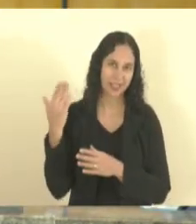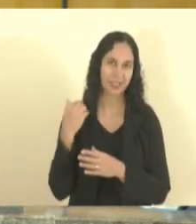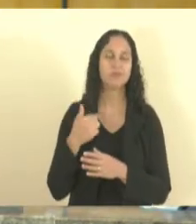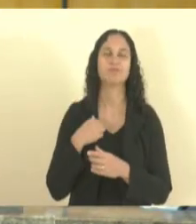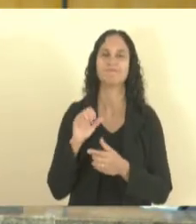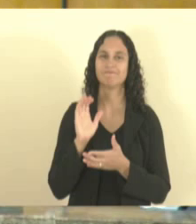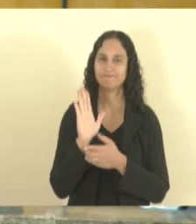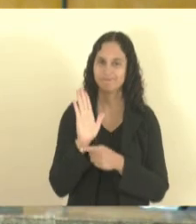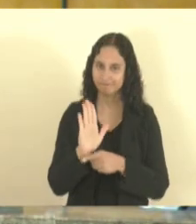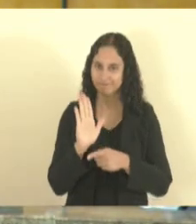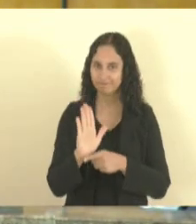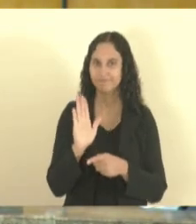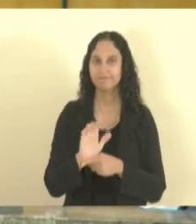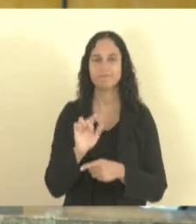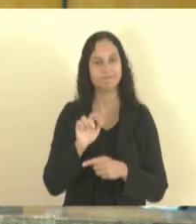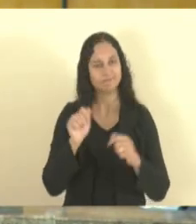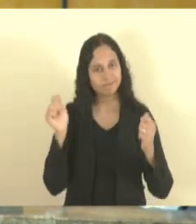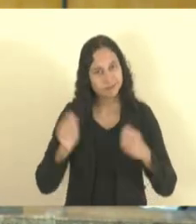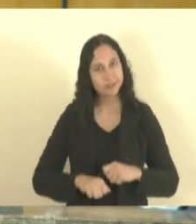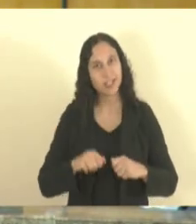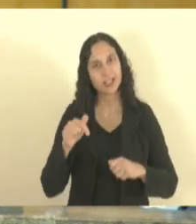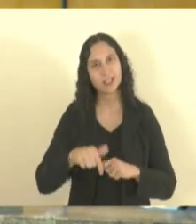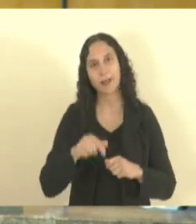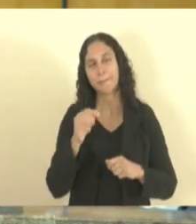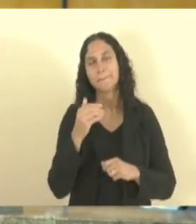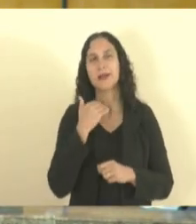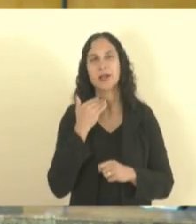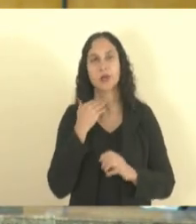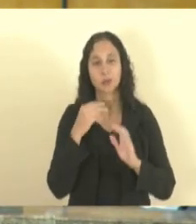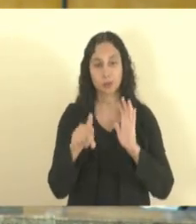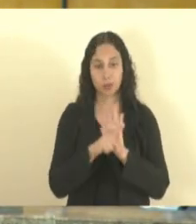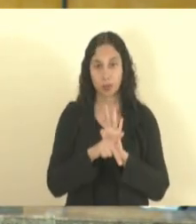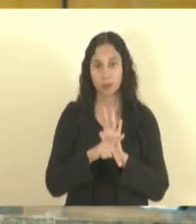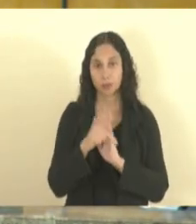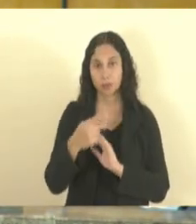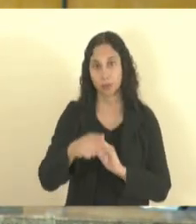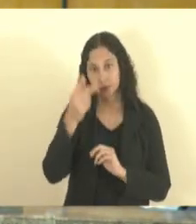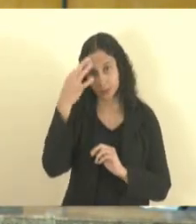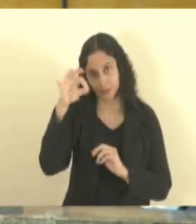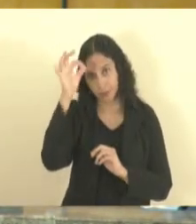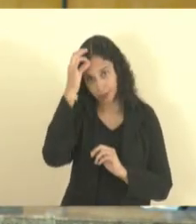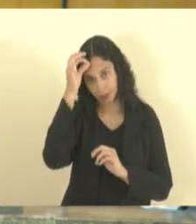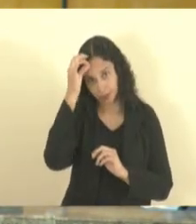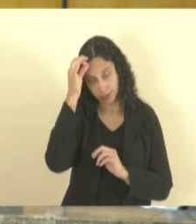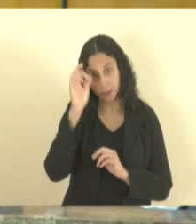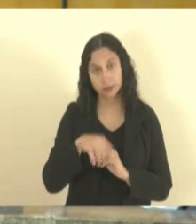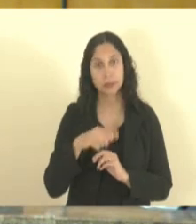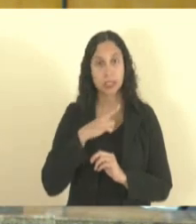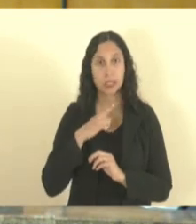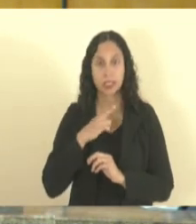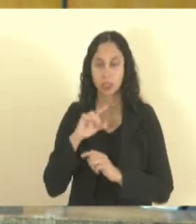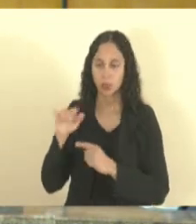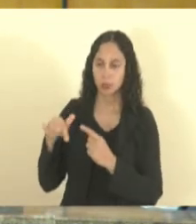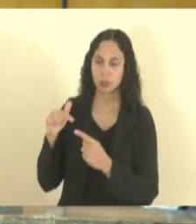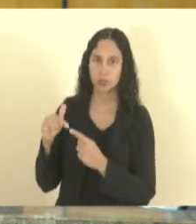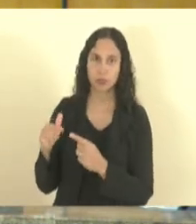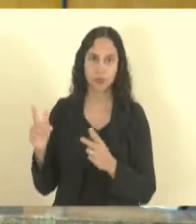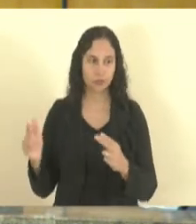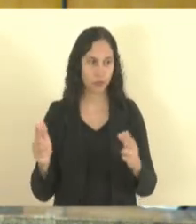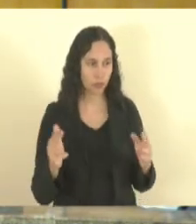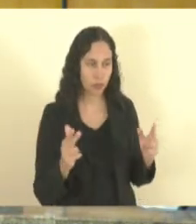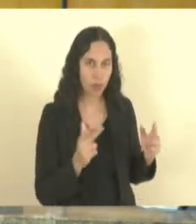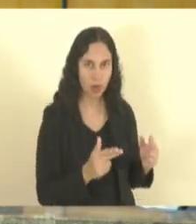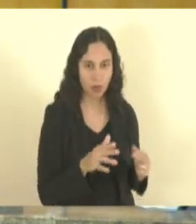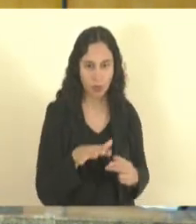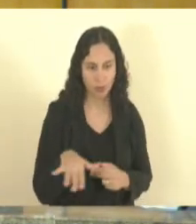de ver que a gente conseguiu pegar o Banco do Estado que tem a mesma missão que o Banco do Nordeste é um banco de desenvolvimento